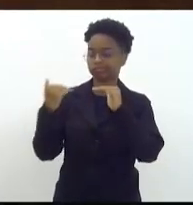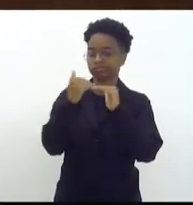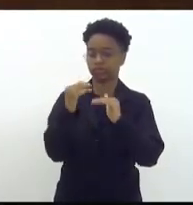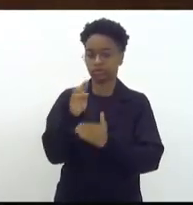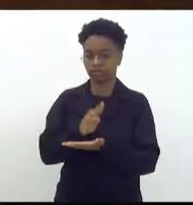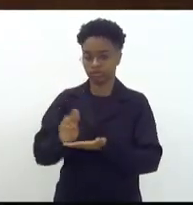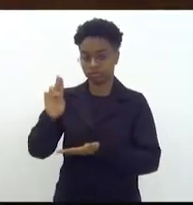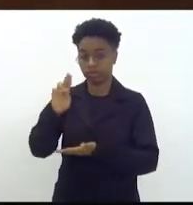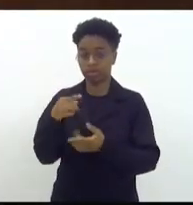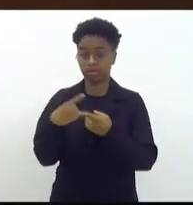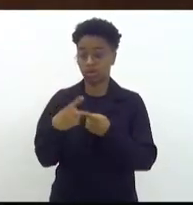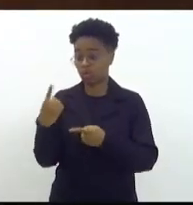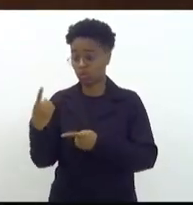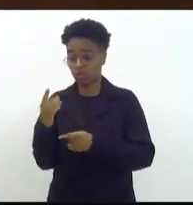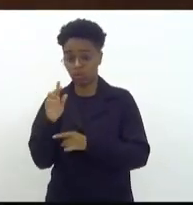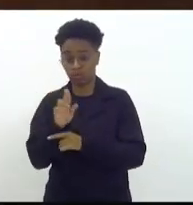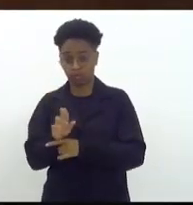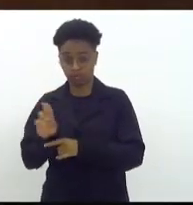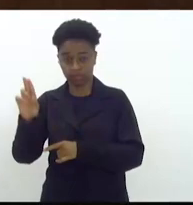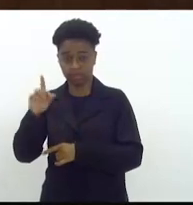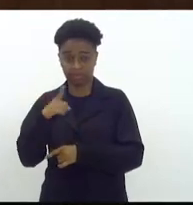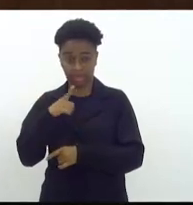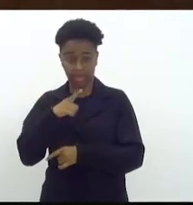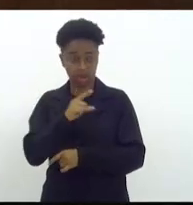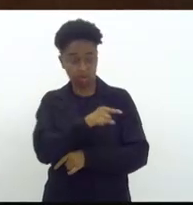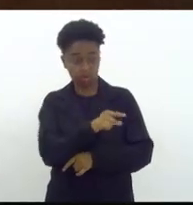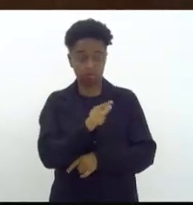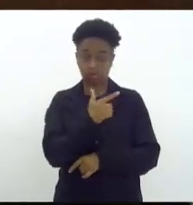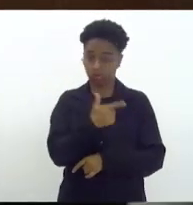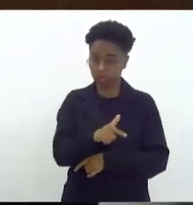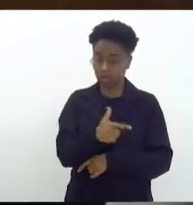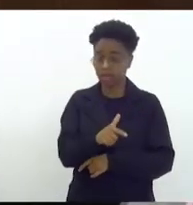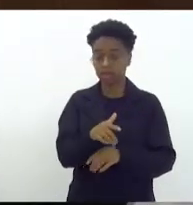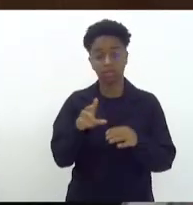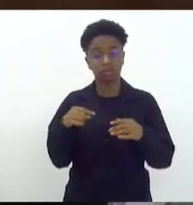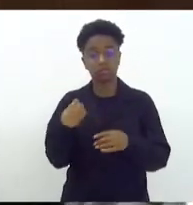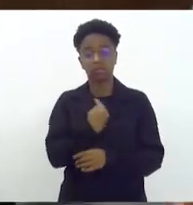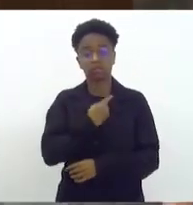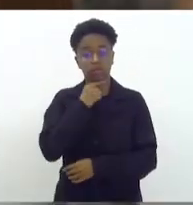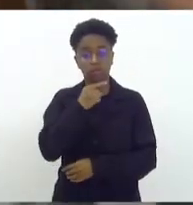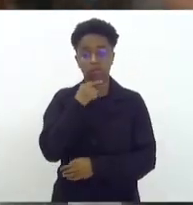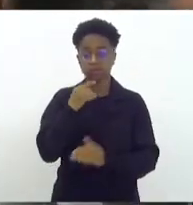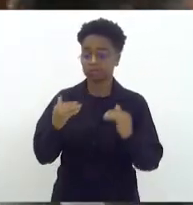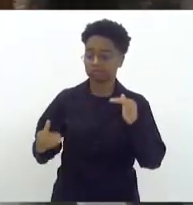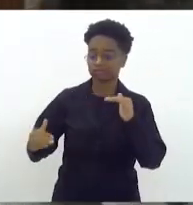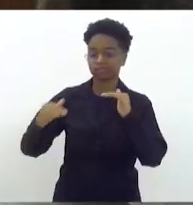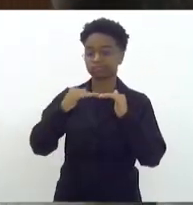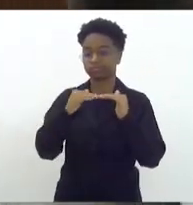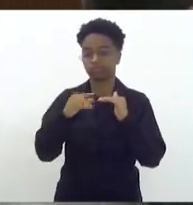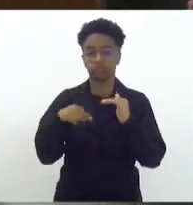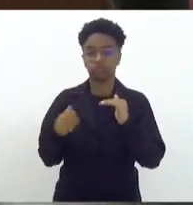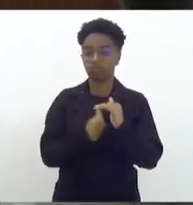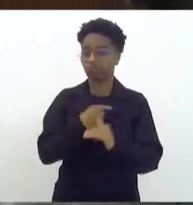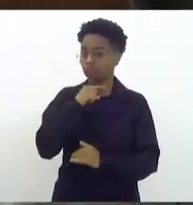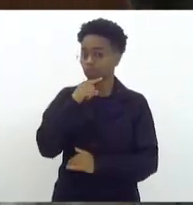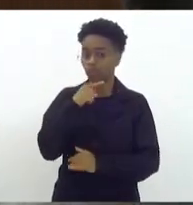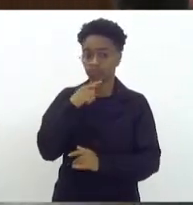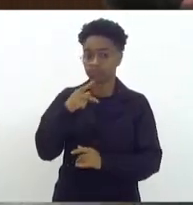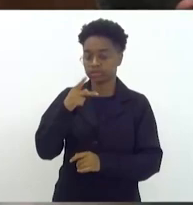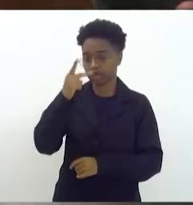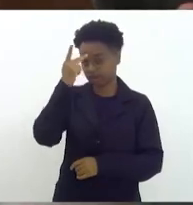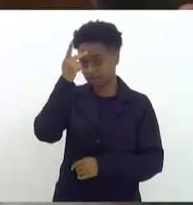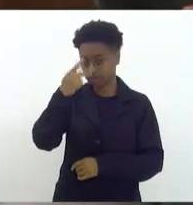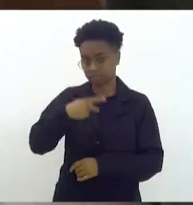Num cenário onde uma universidade do Estado tem e a outra não, a gente não garante essa isonomia, a gente não garante a autonomia